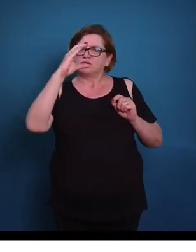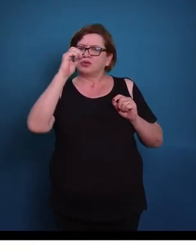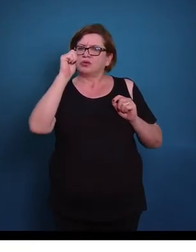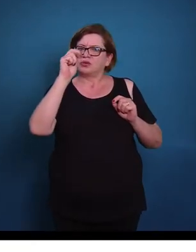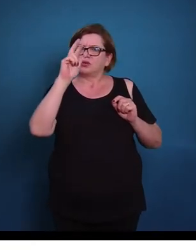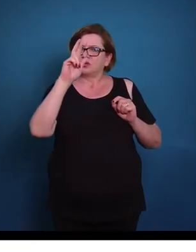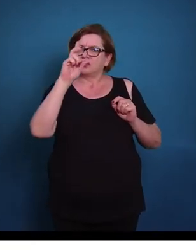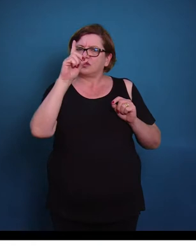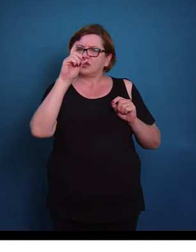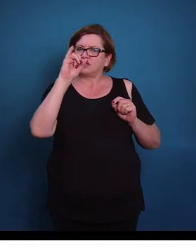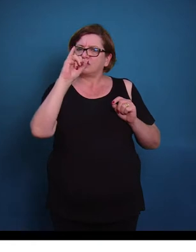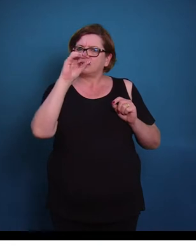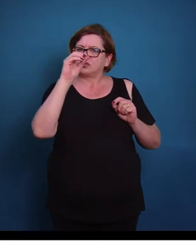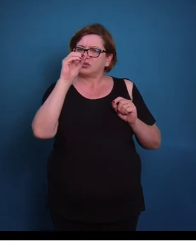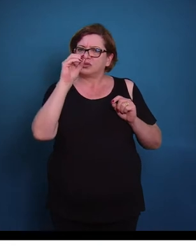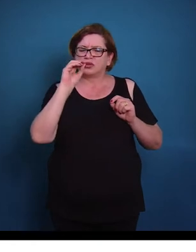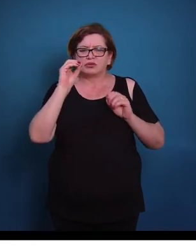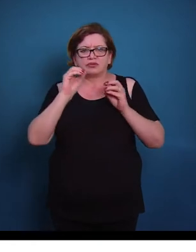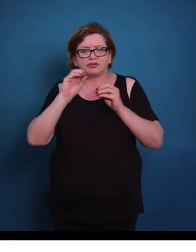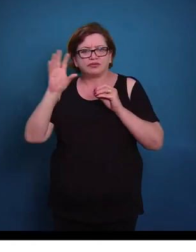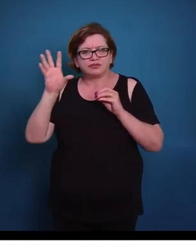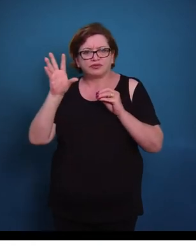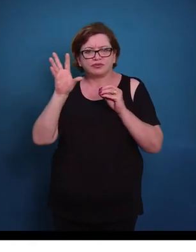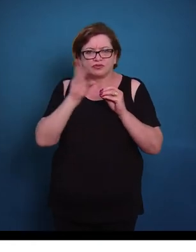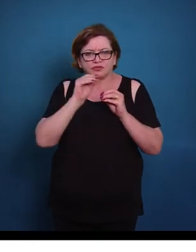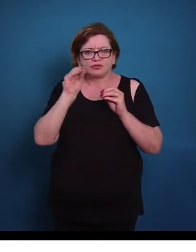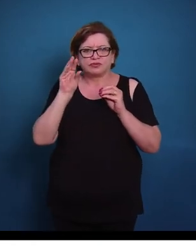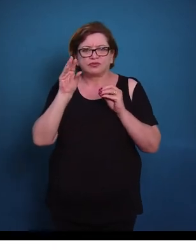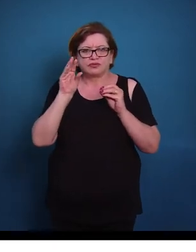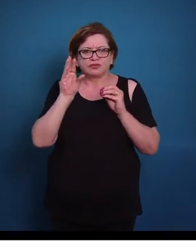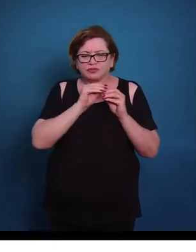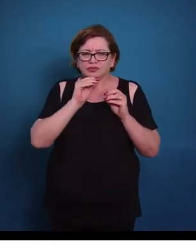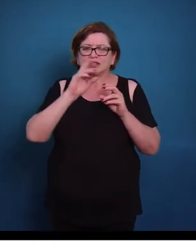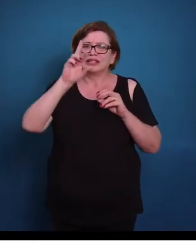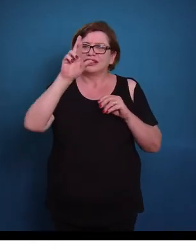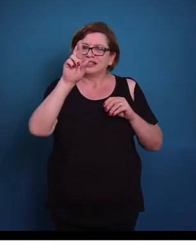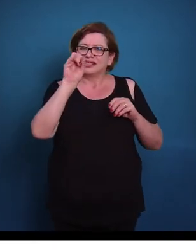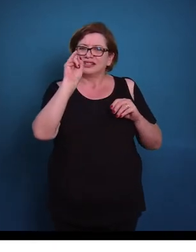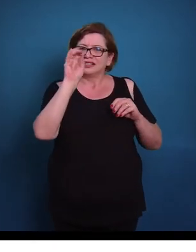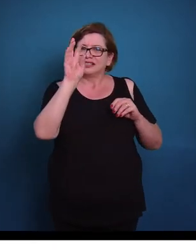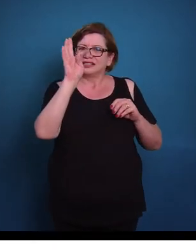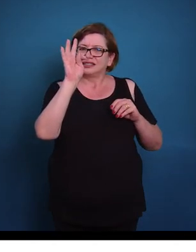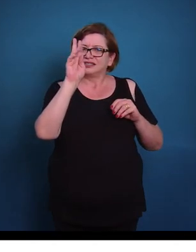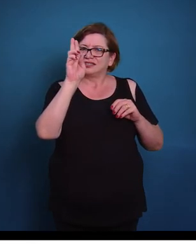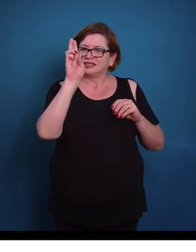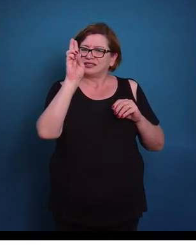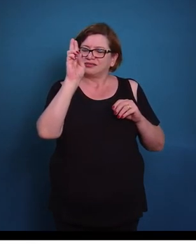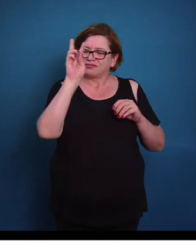cardíaco, onde a contração nesse caso vai ser uma contração rítmica e involuntária.